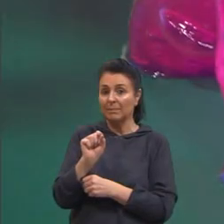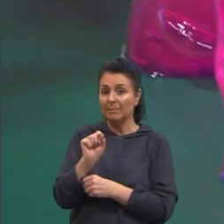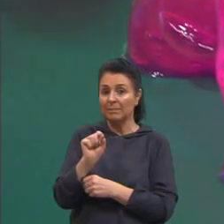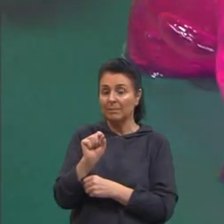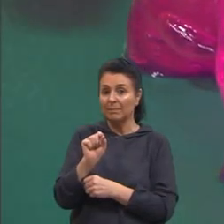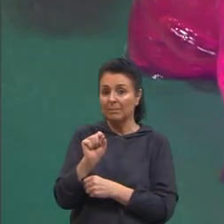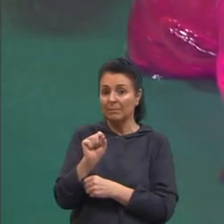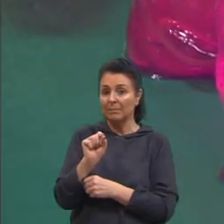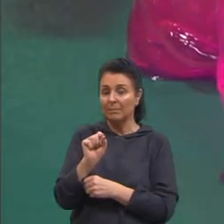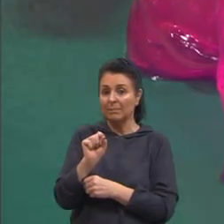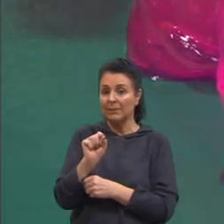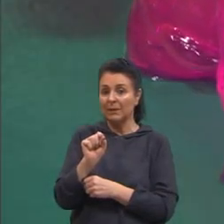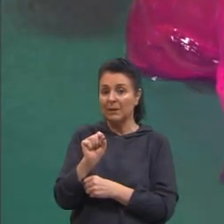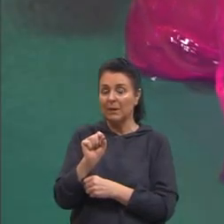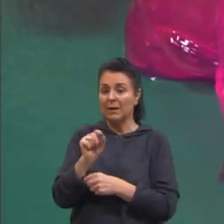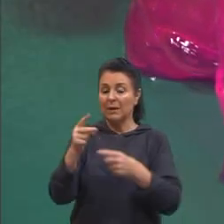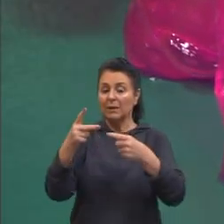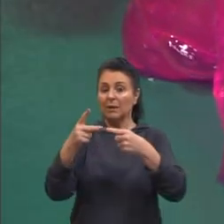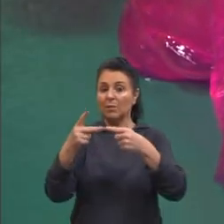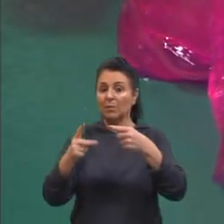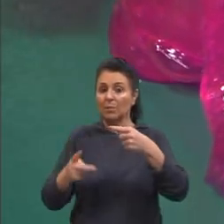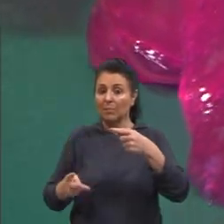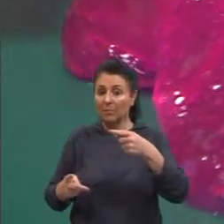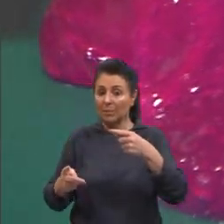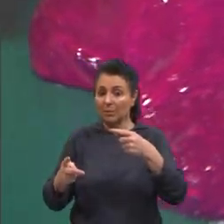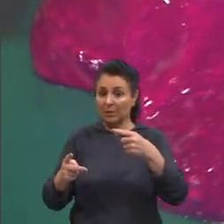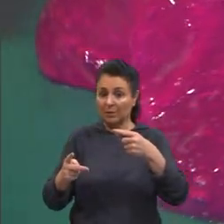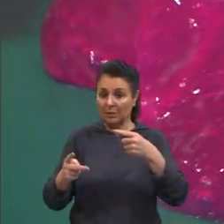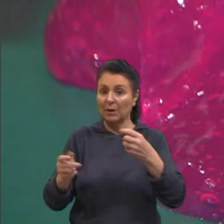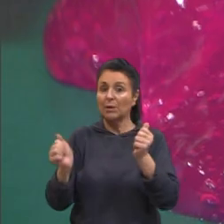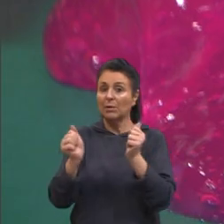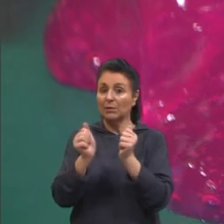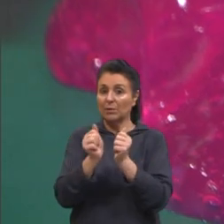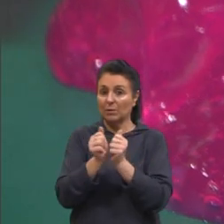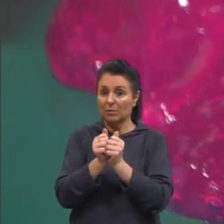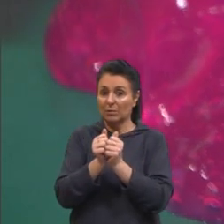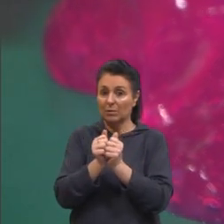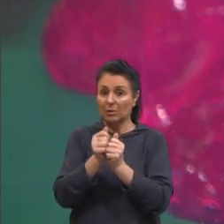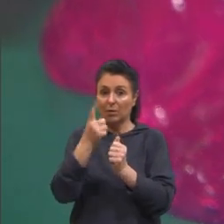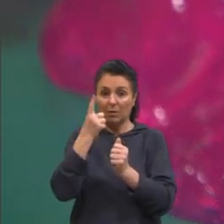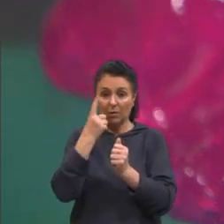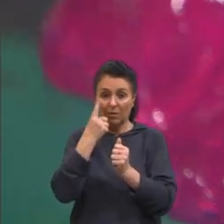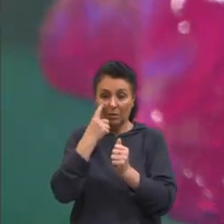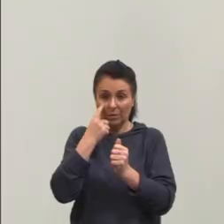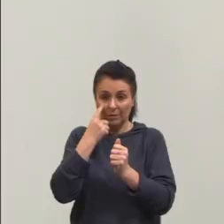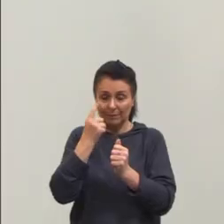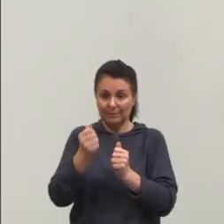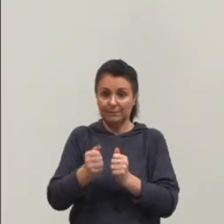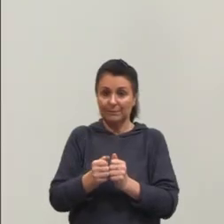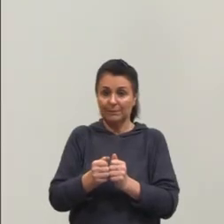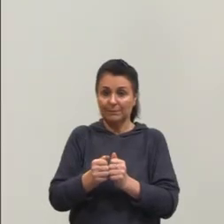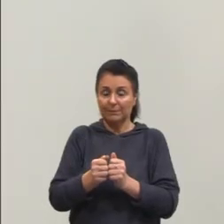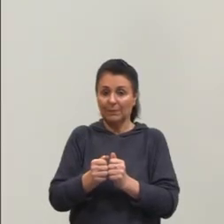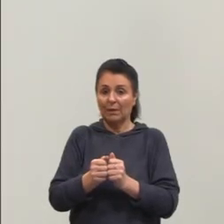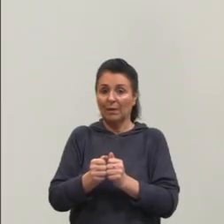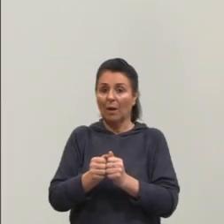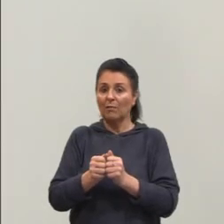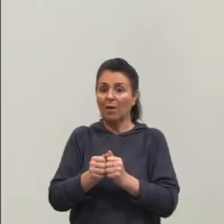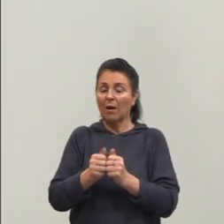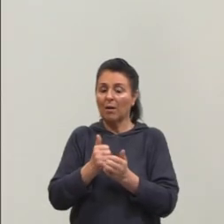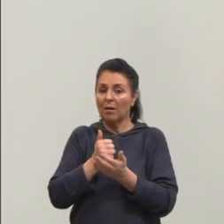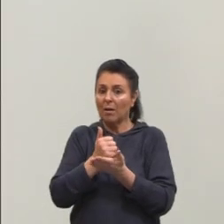vai haver uma proteína envolvida, tá? faz de conta que você quer uma proteína, que vai auxiliar